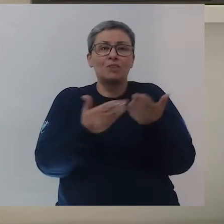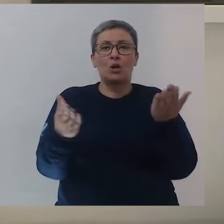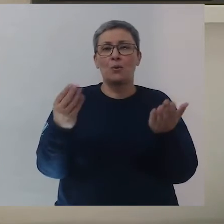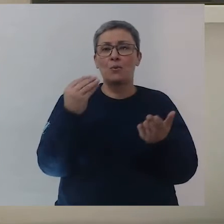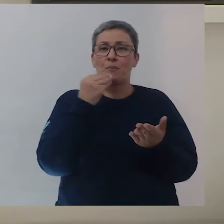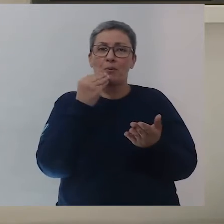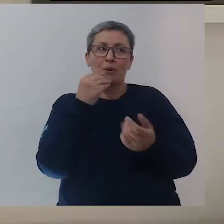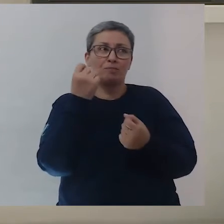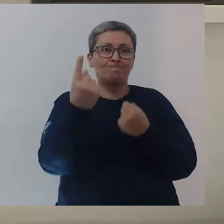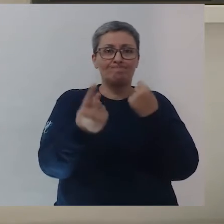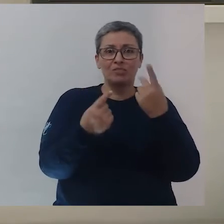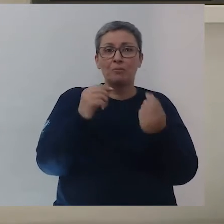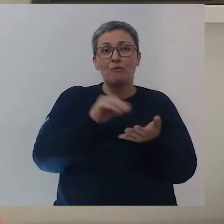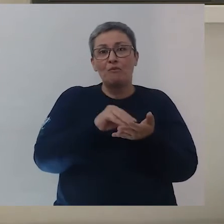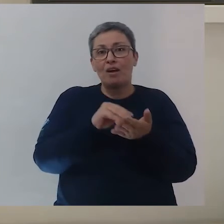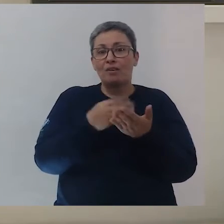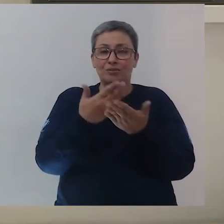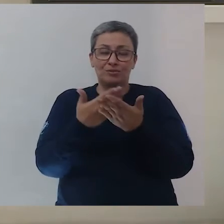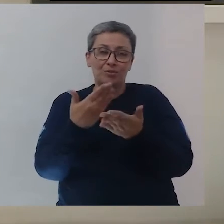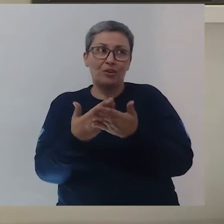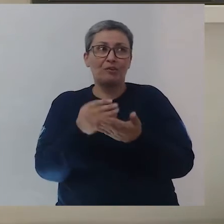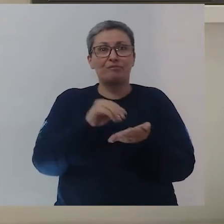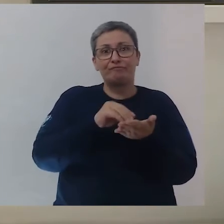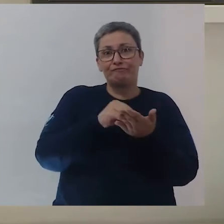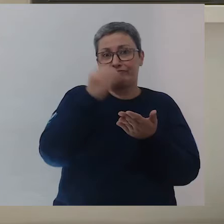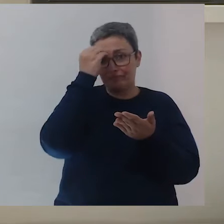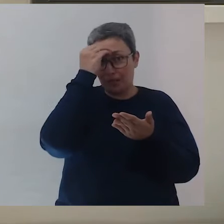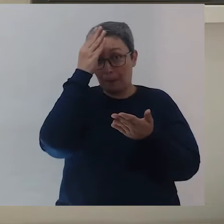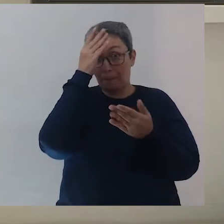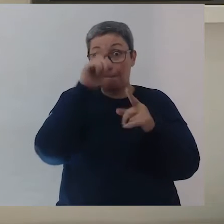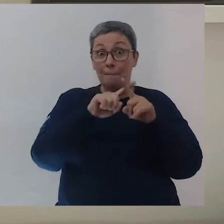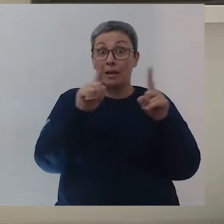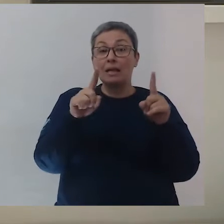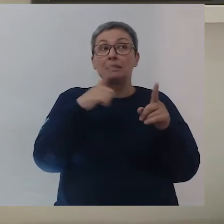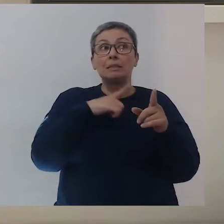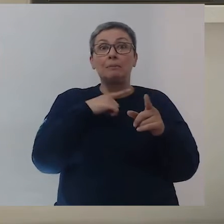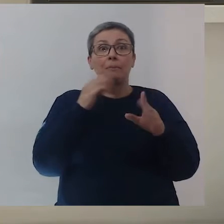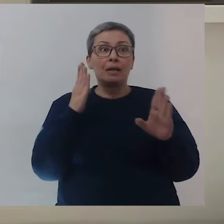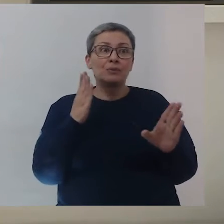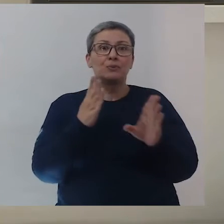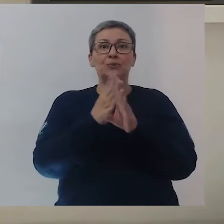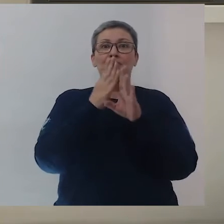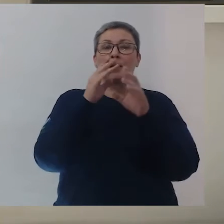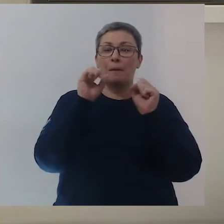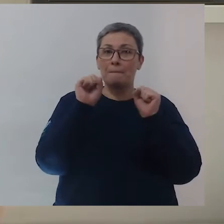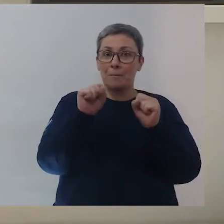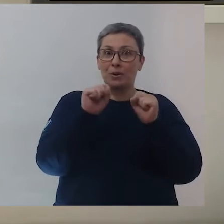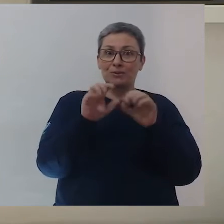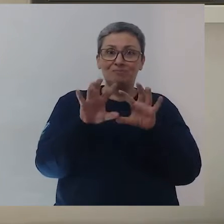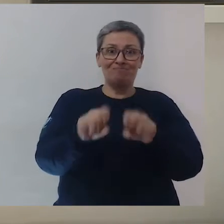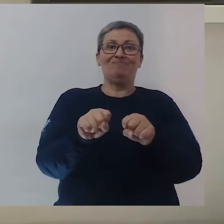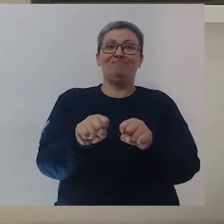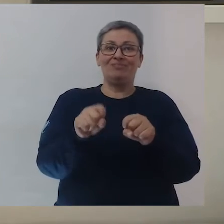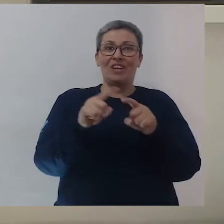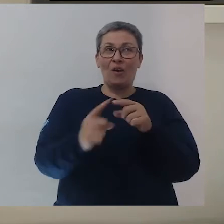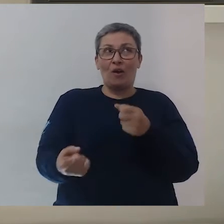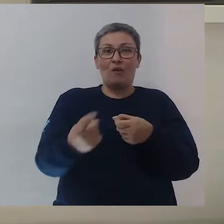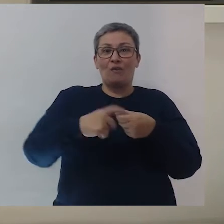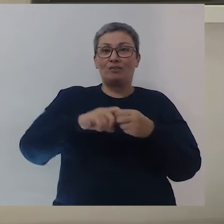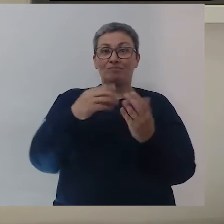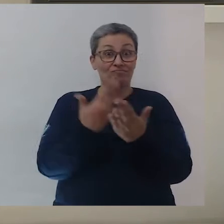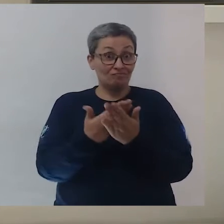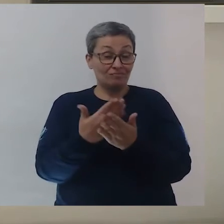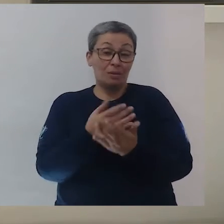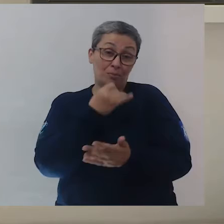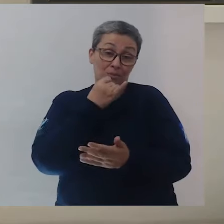algumas, né? Por falta de estudo, falta de conhecimento, mas também, às vezes, aparecem algumas que a gente pode agarrar, né? E voltar, por